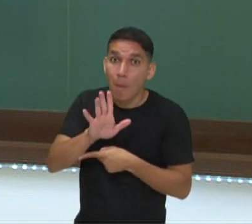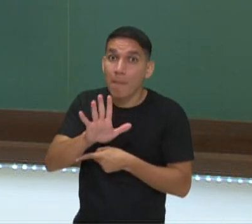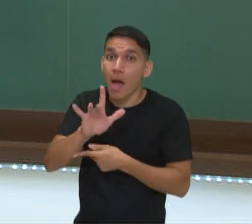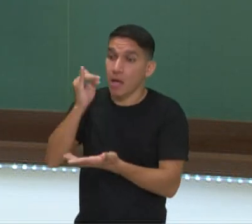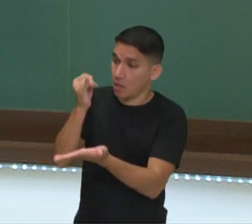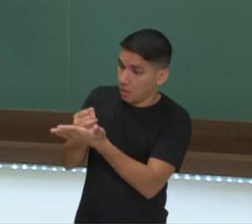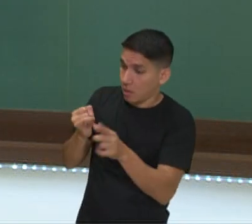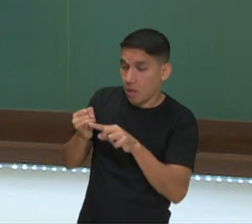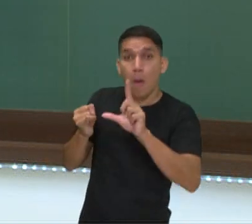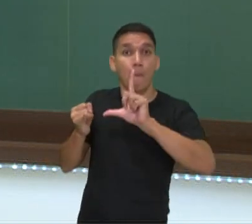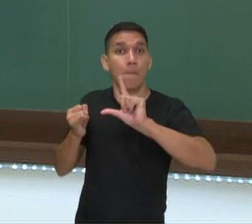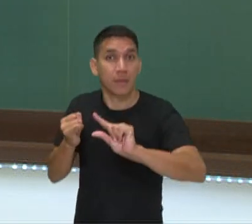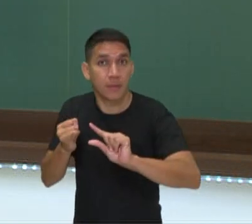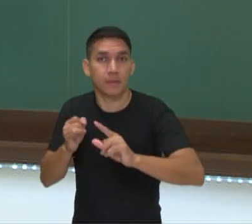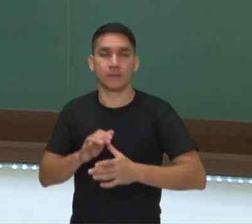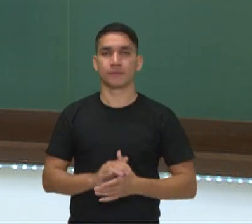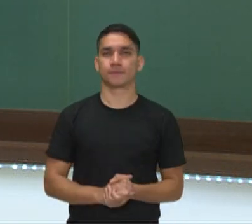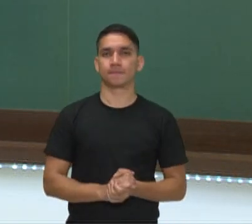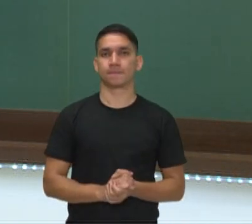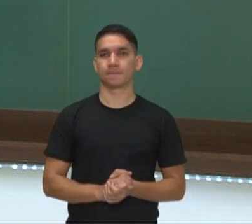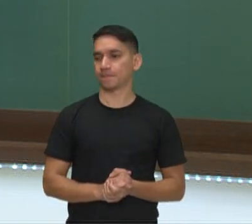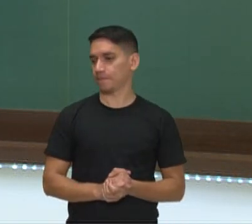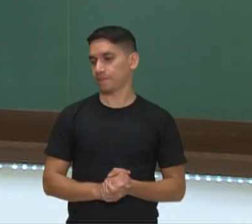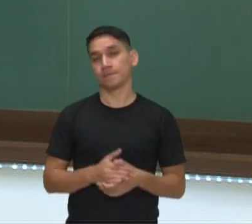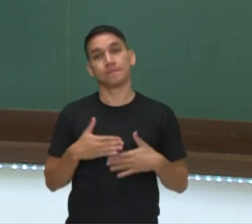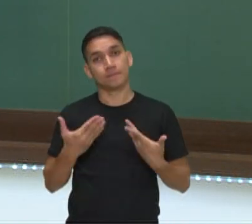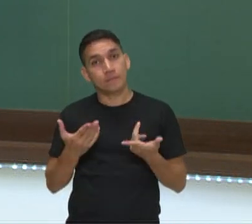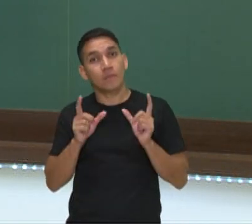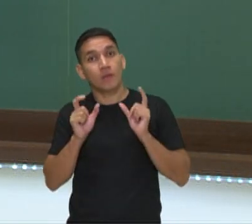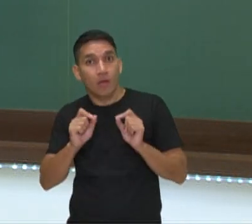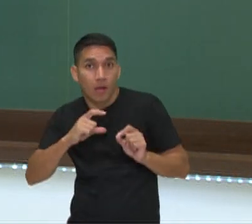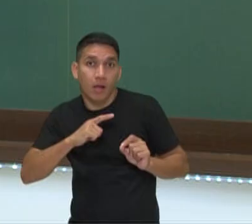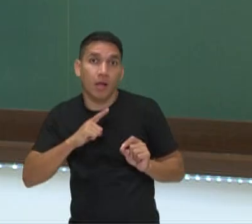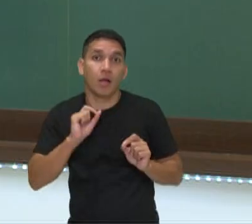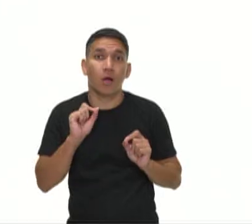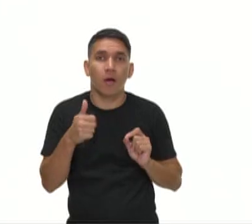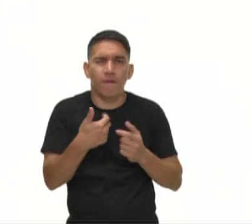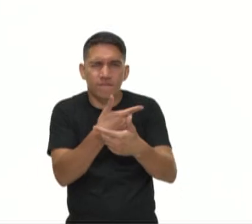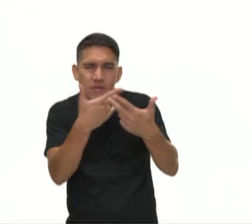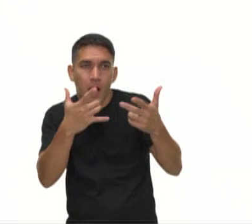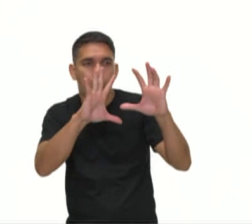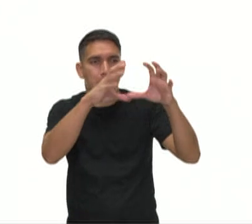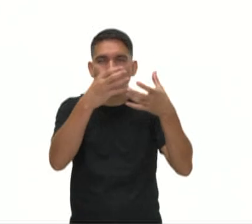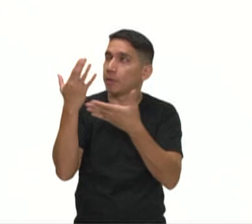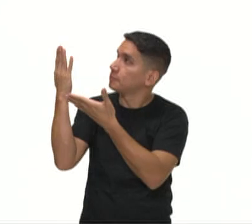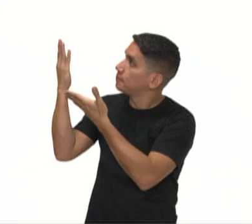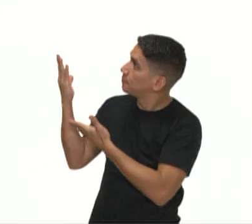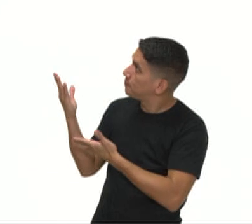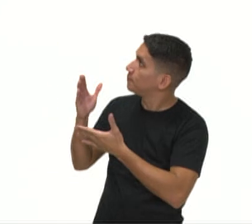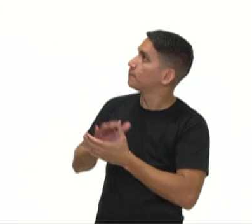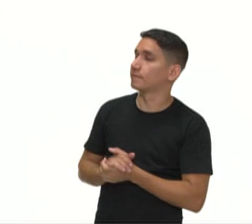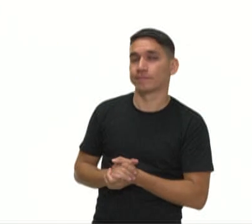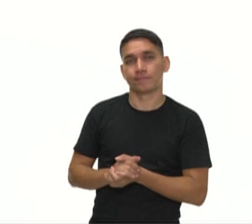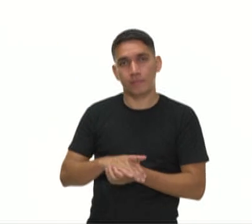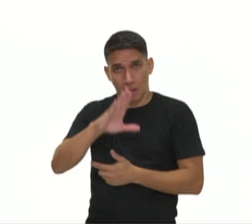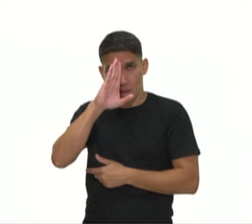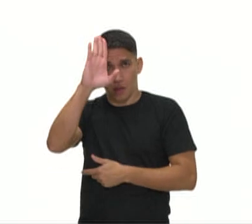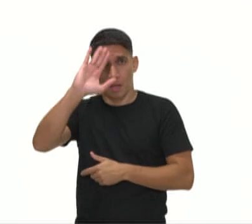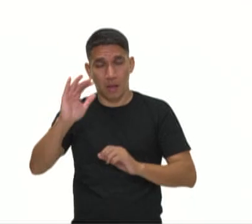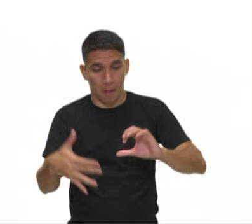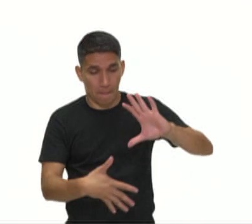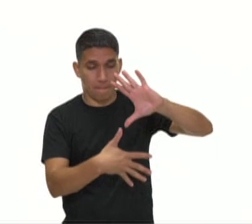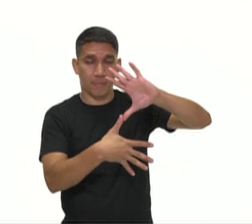imposto menor, ok? E aqui, então, tem os vários blocos espalhados para o mundo, vamos destacar o da América,